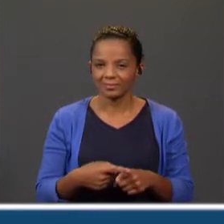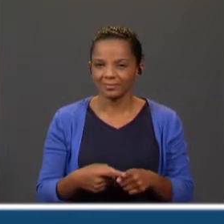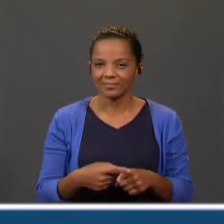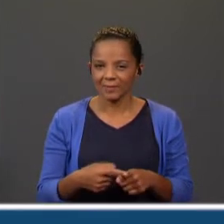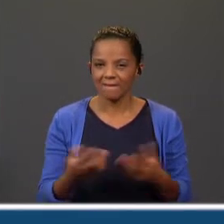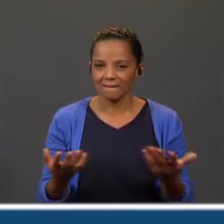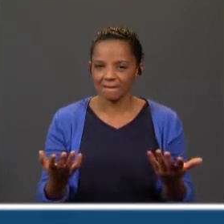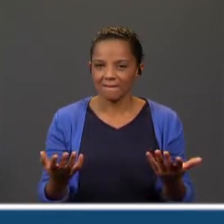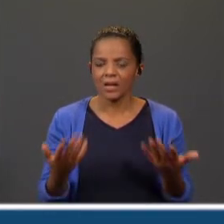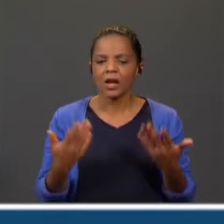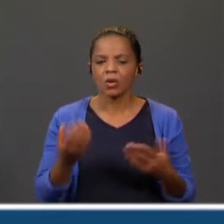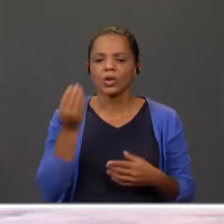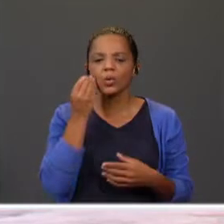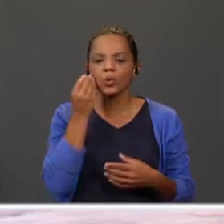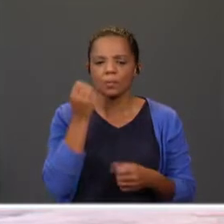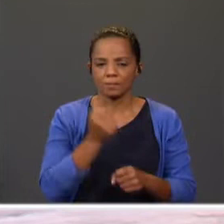E agora vamos aplicar.